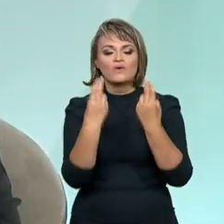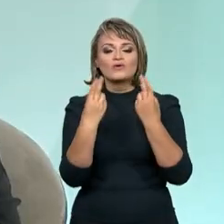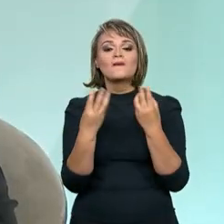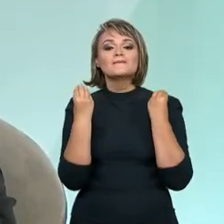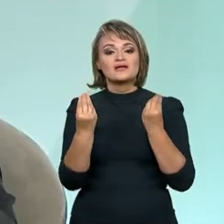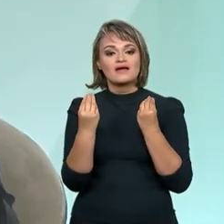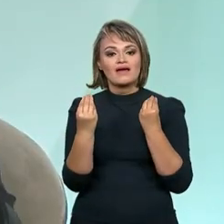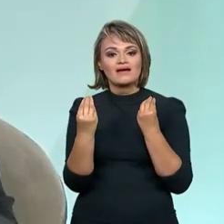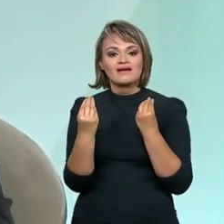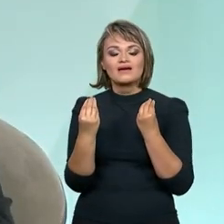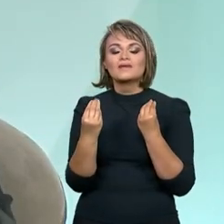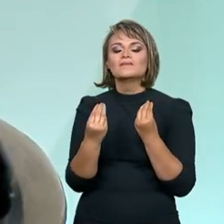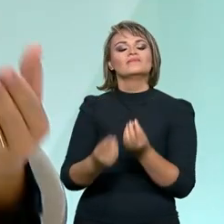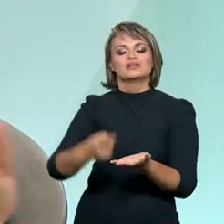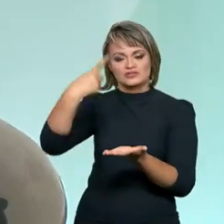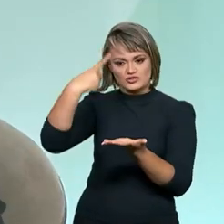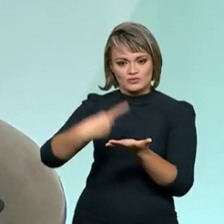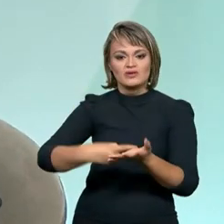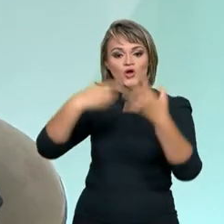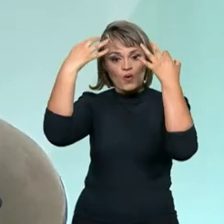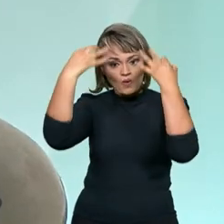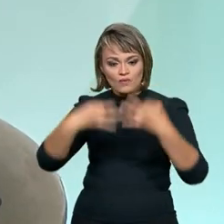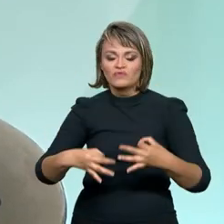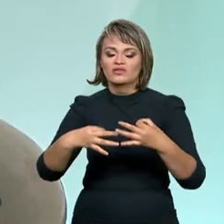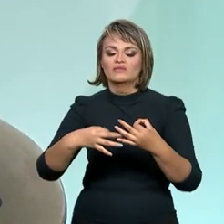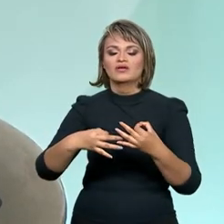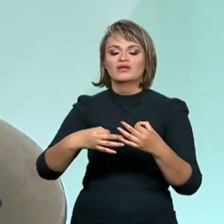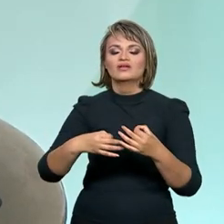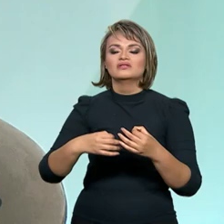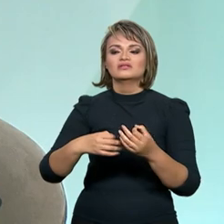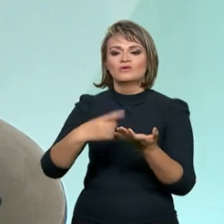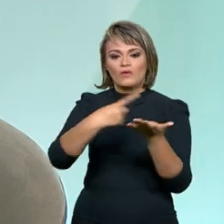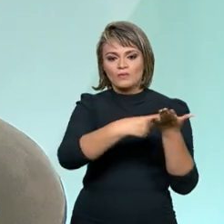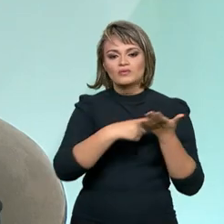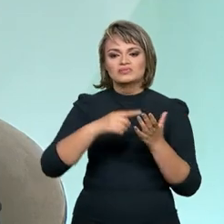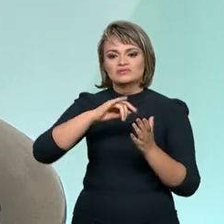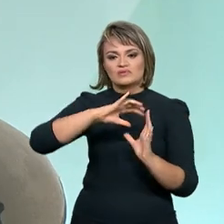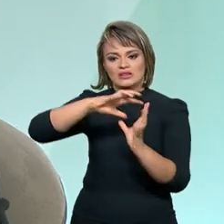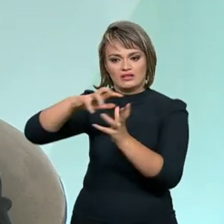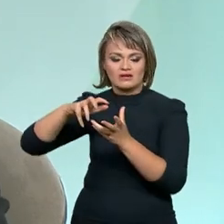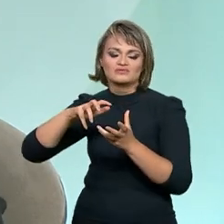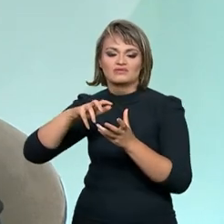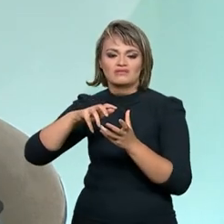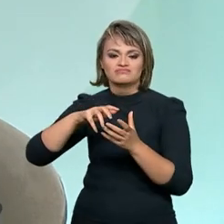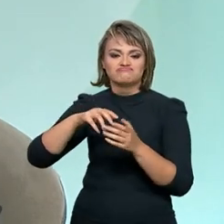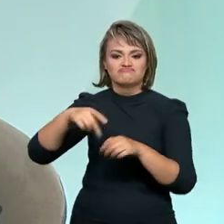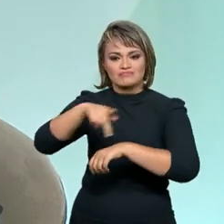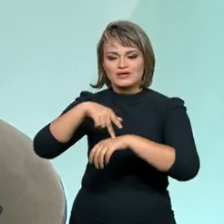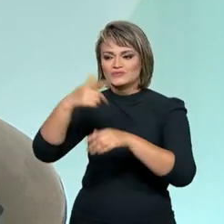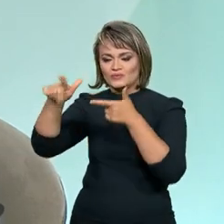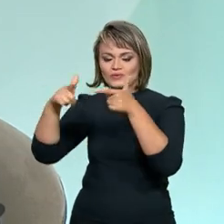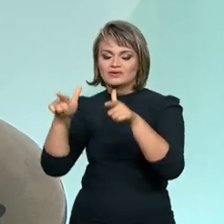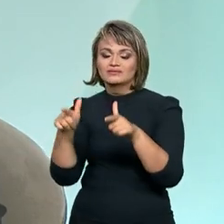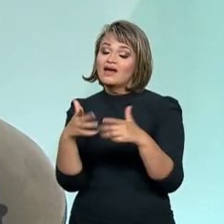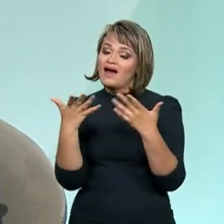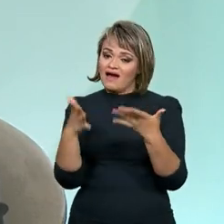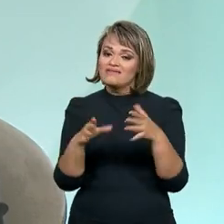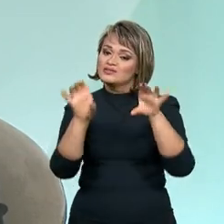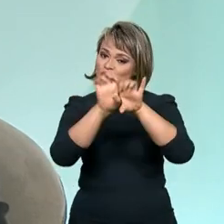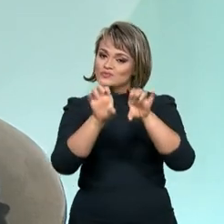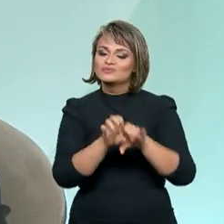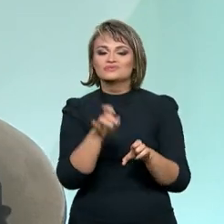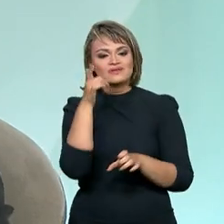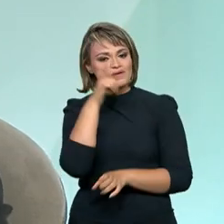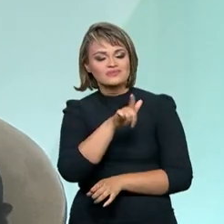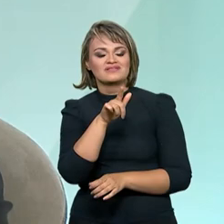possamos também firmar e cumprir os nossos compromissos internacionais. É através desses mecanismos que nós estruturamos